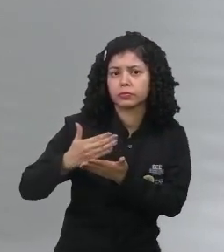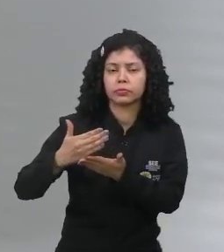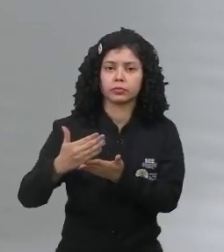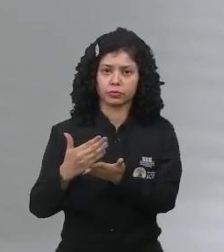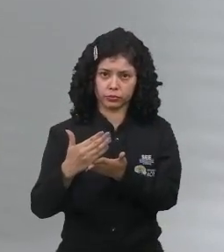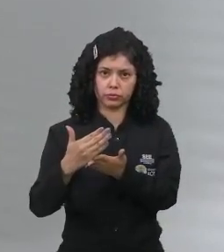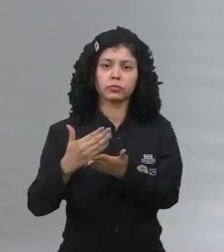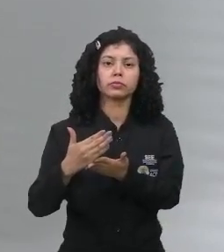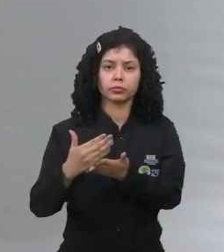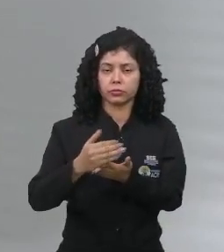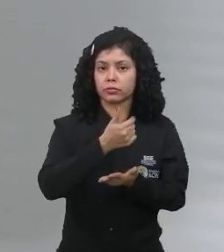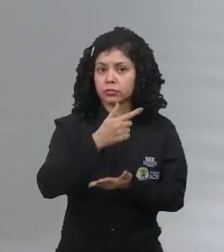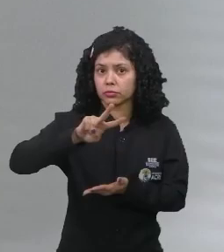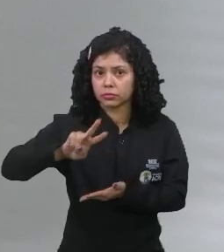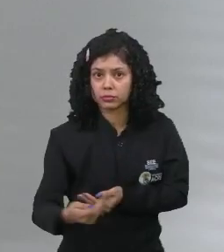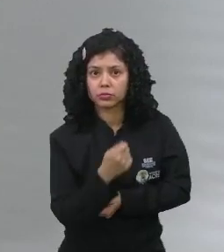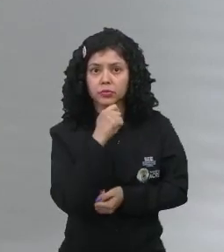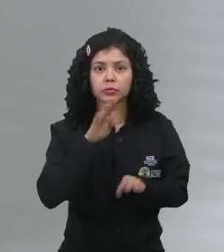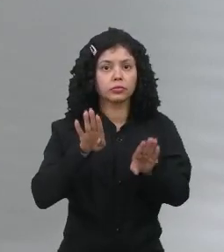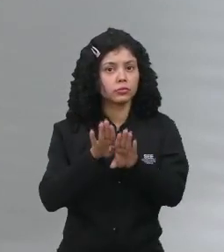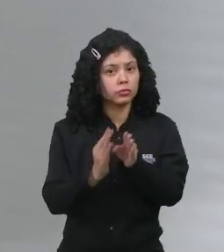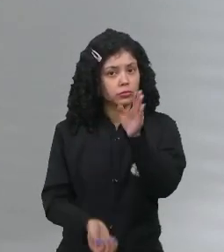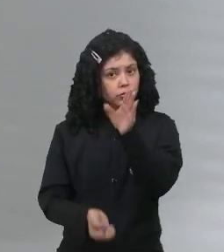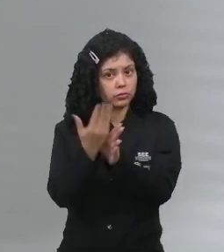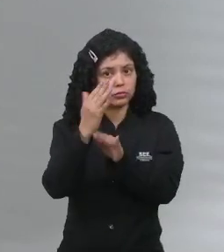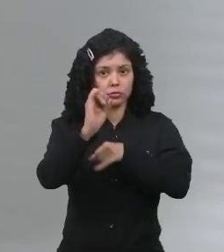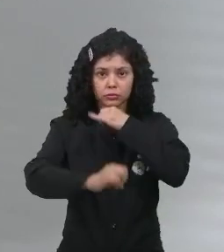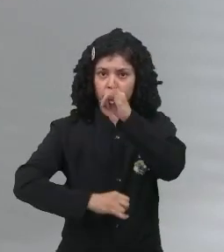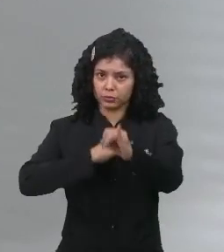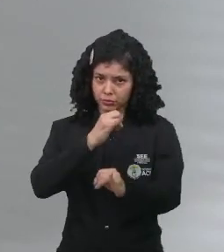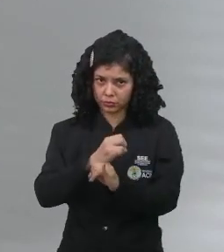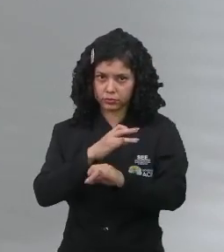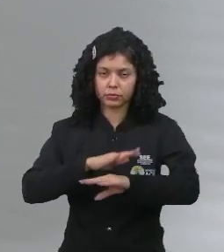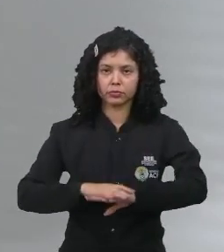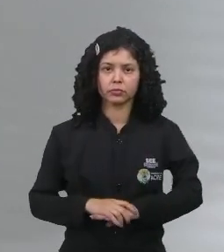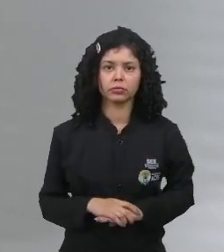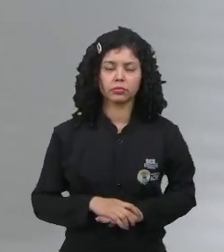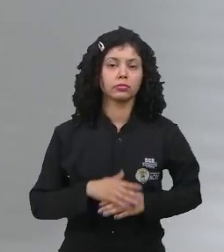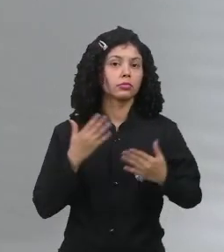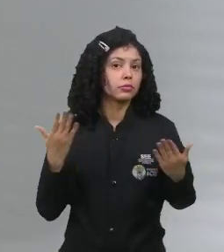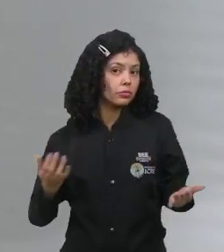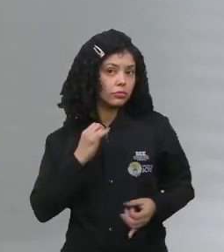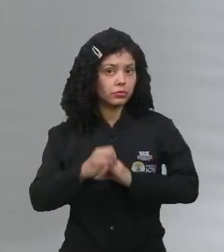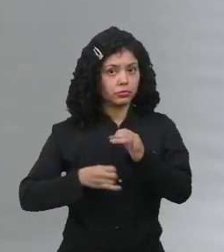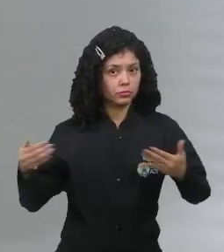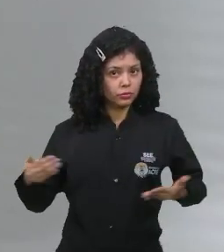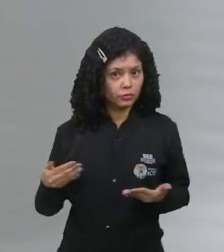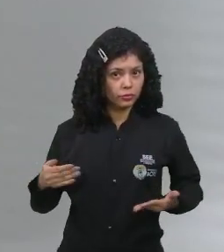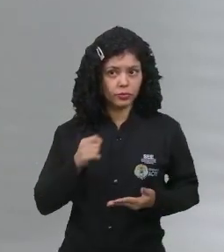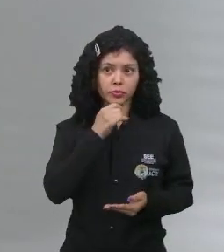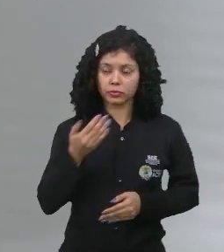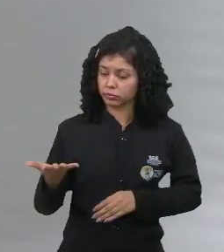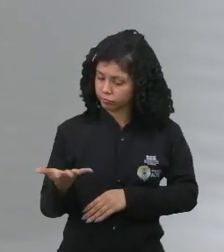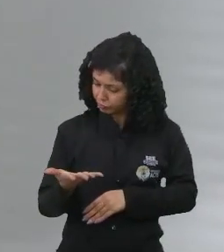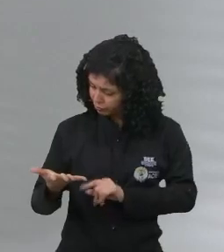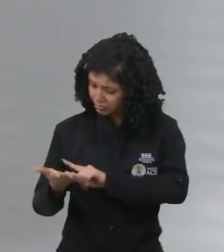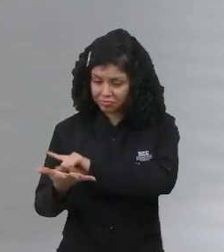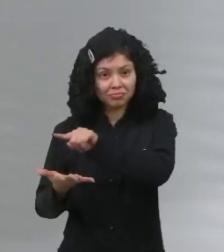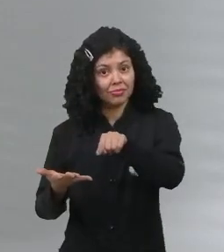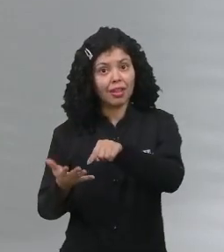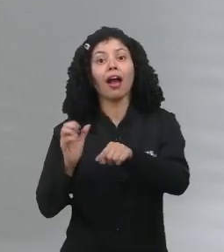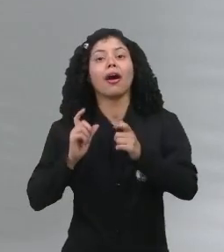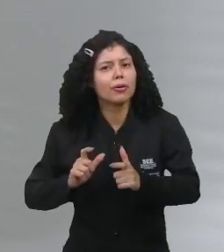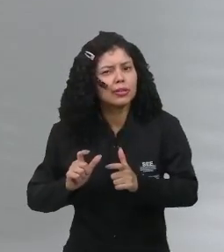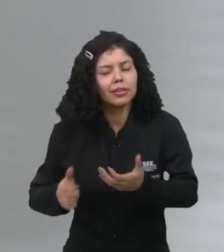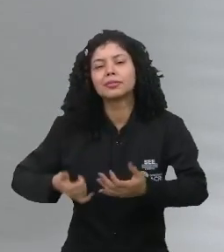dos anos 2000, que nós tivemos o surgimento da internet. E a internet hoje, ela está na palma da sua mão, no seu